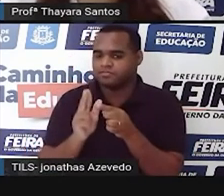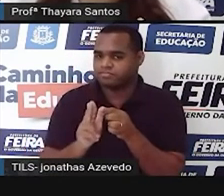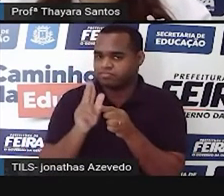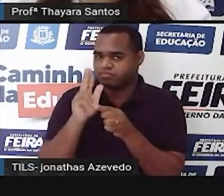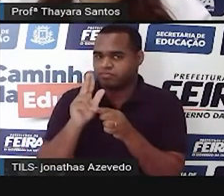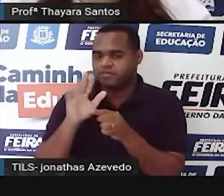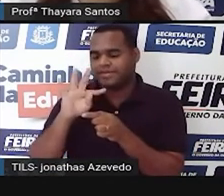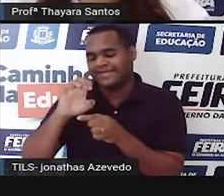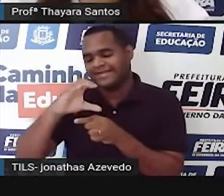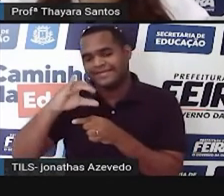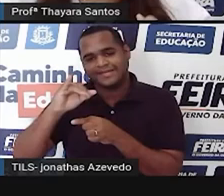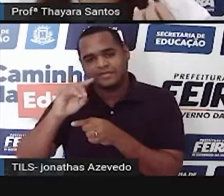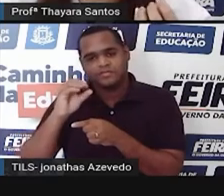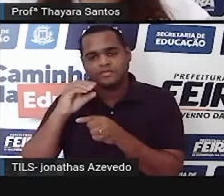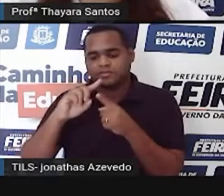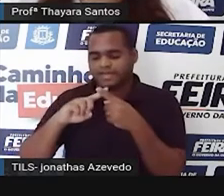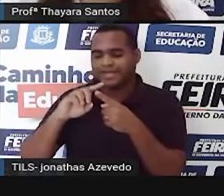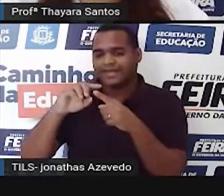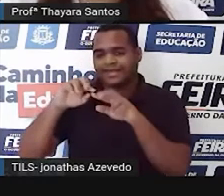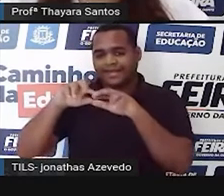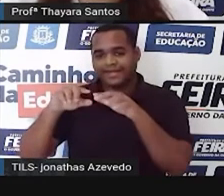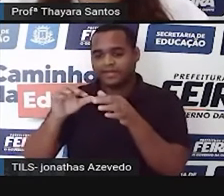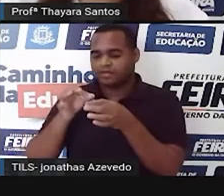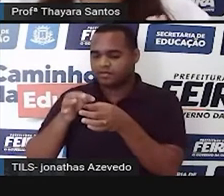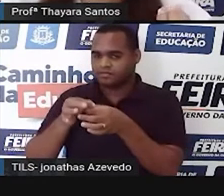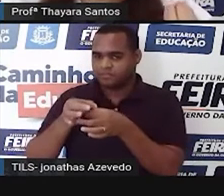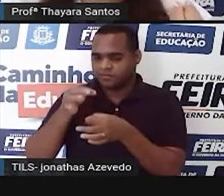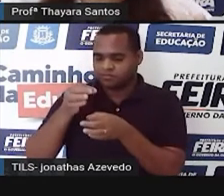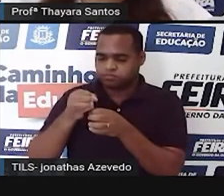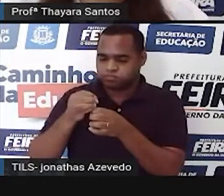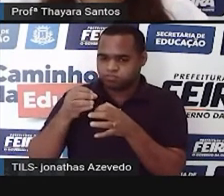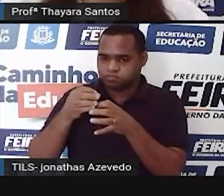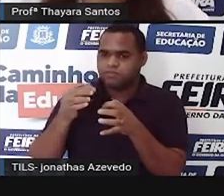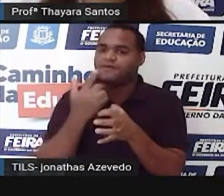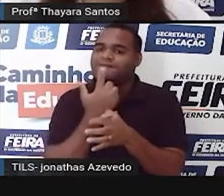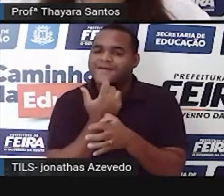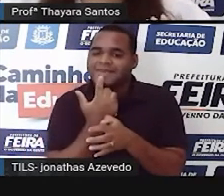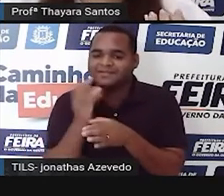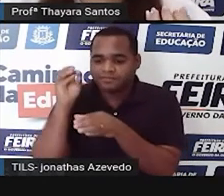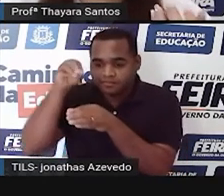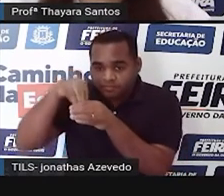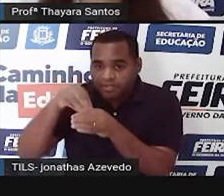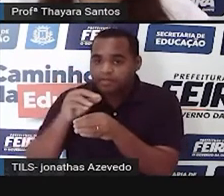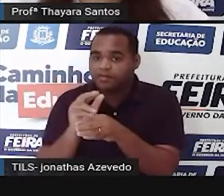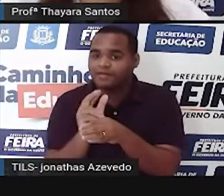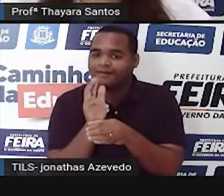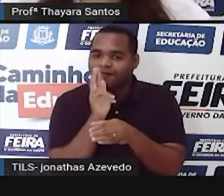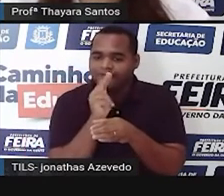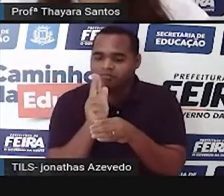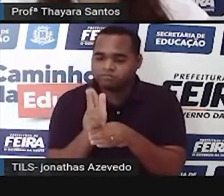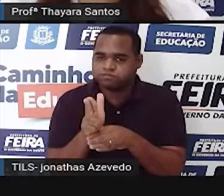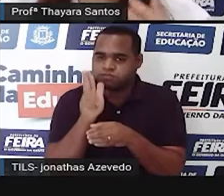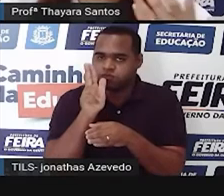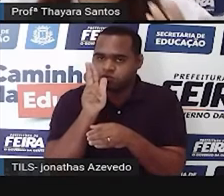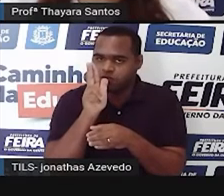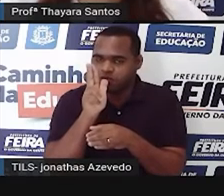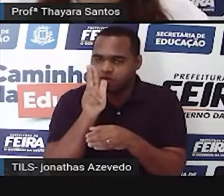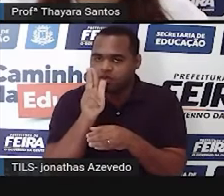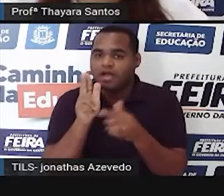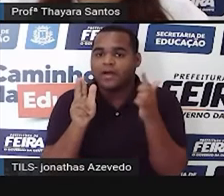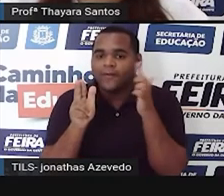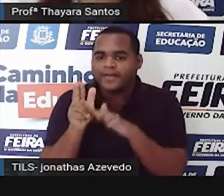chamado de tecido esponjoso. Esse tecido esponjoso se enche de sangue, o pênis vai ficar ereto para que ele possa